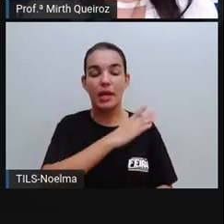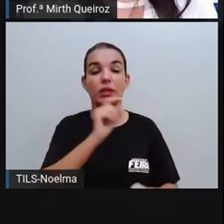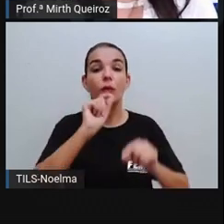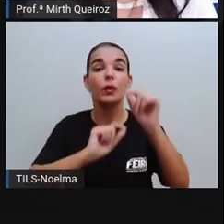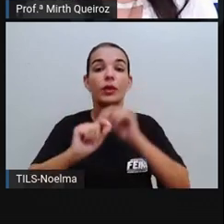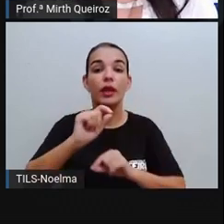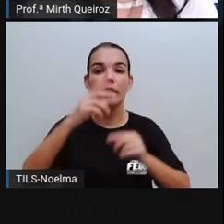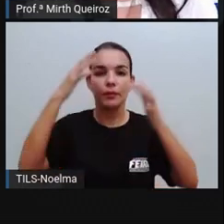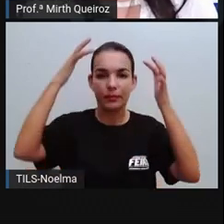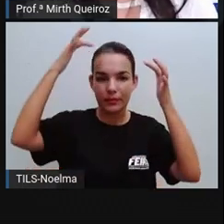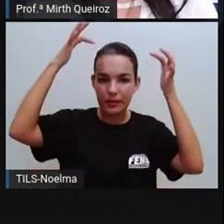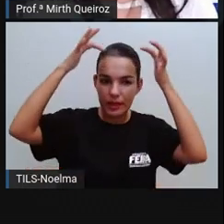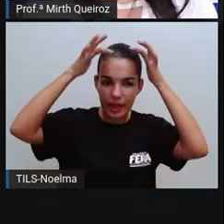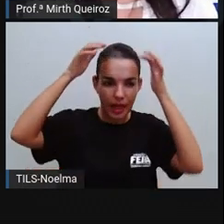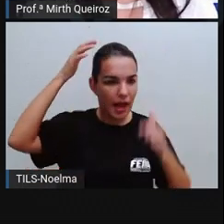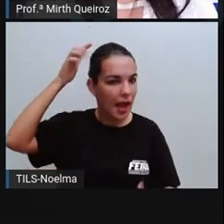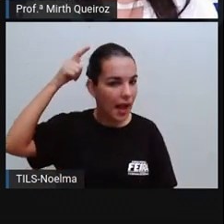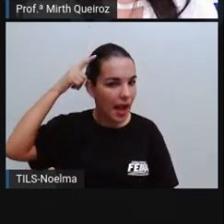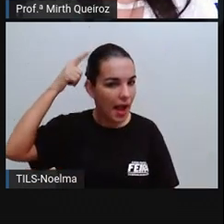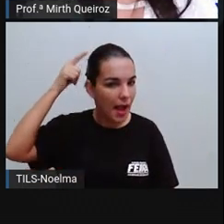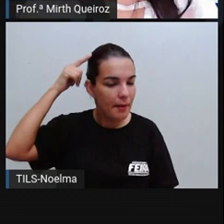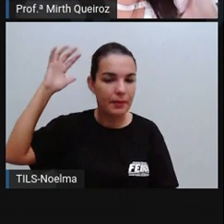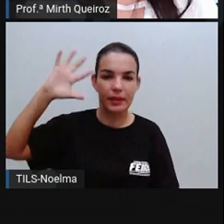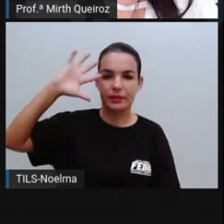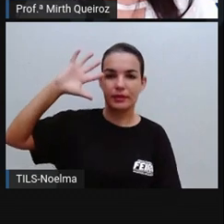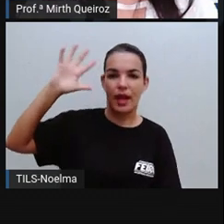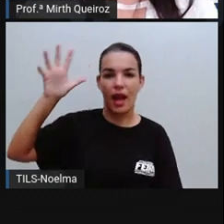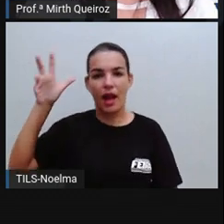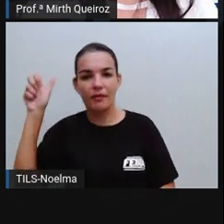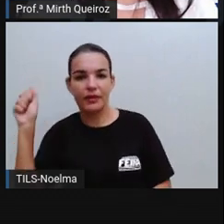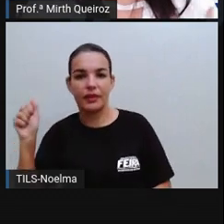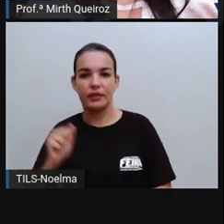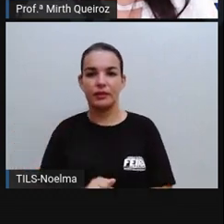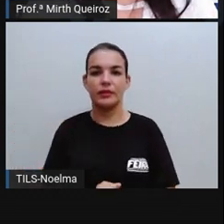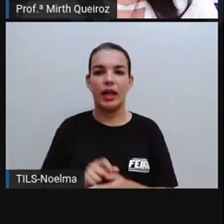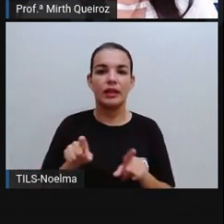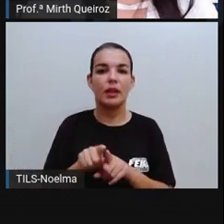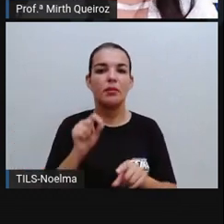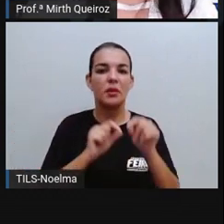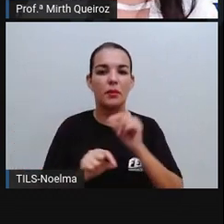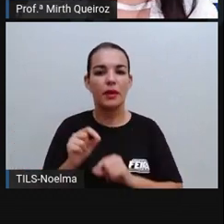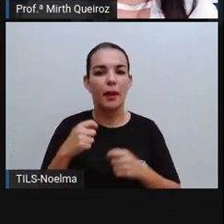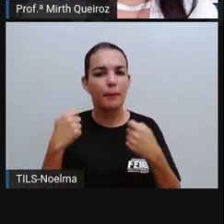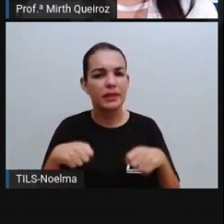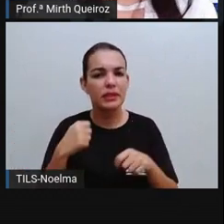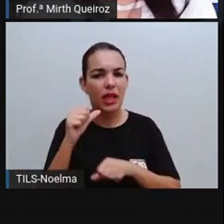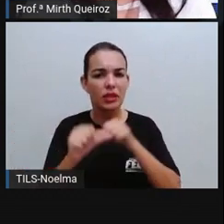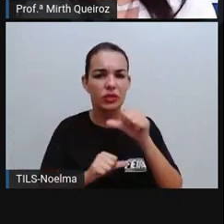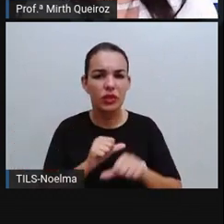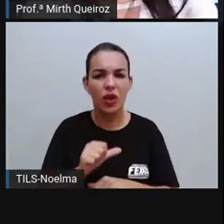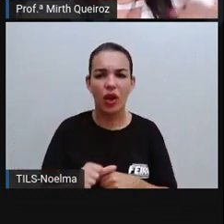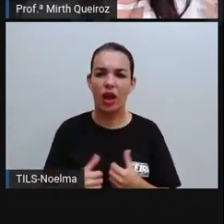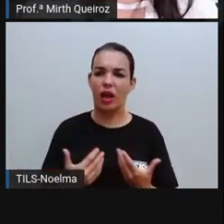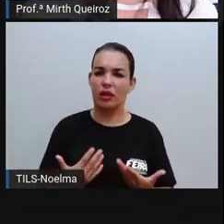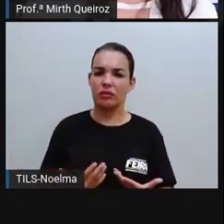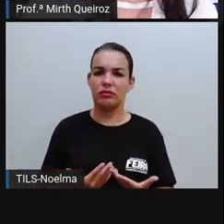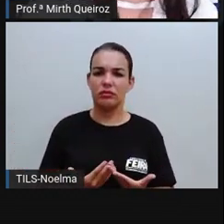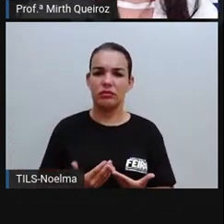Juntamente com outras com fios rebeldes, cabelo duro,